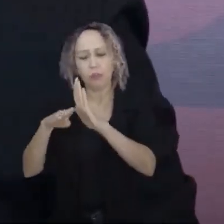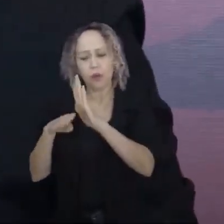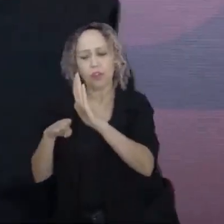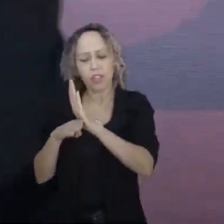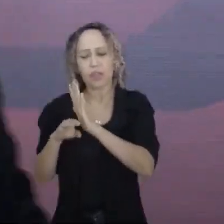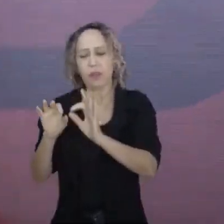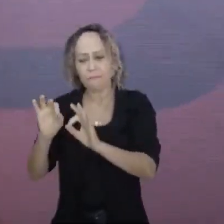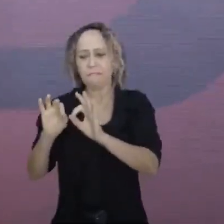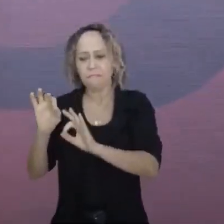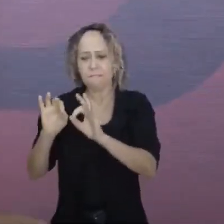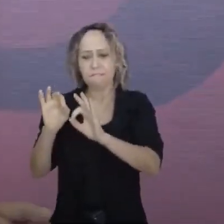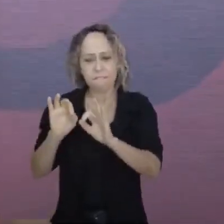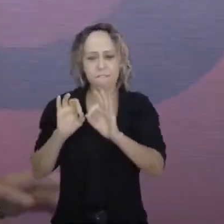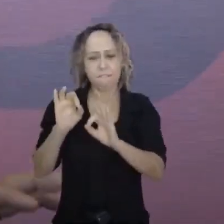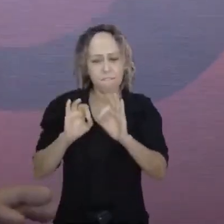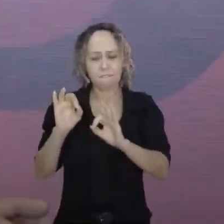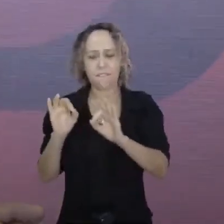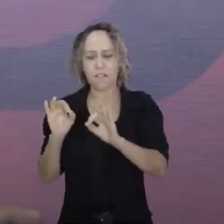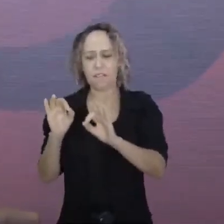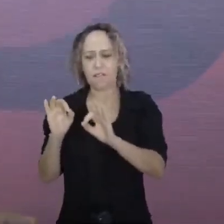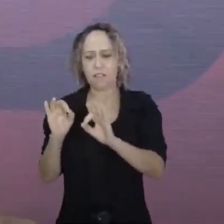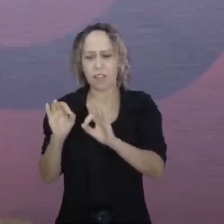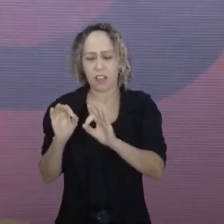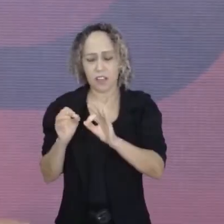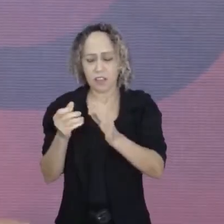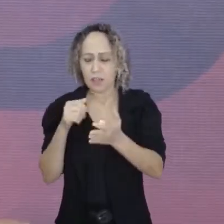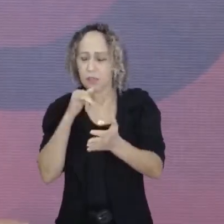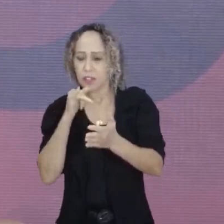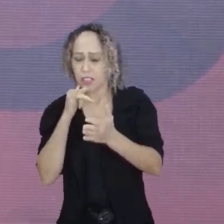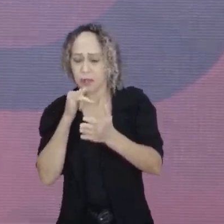casa, que é o material da soberania.